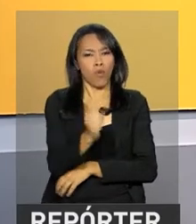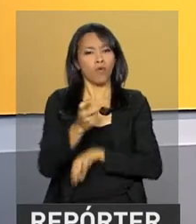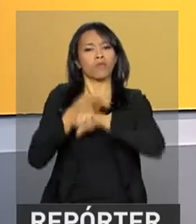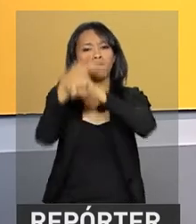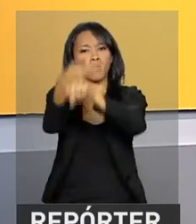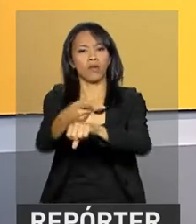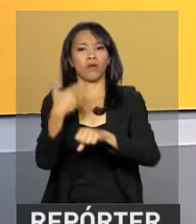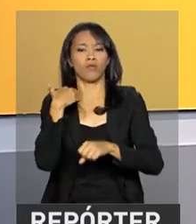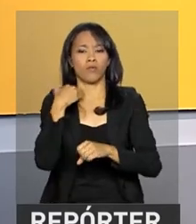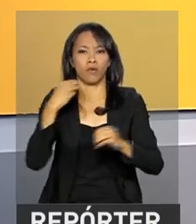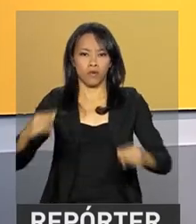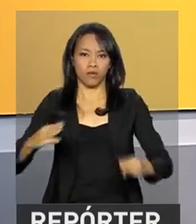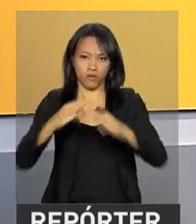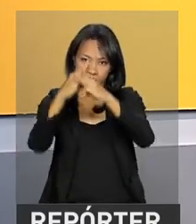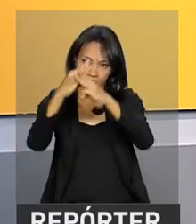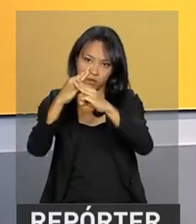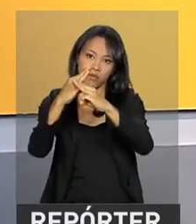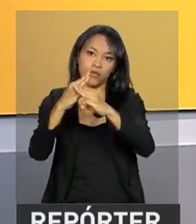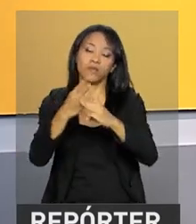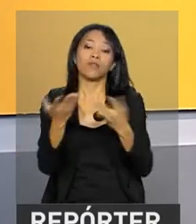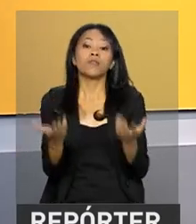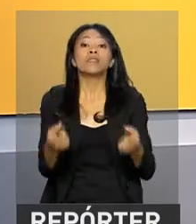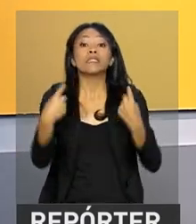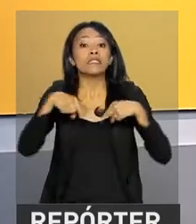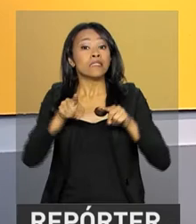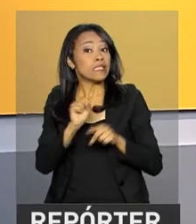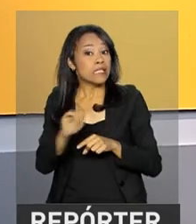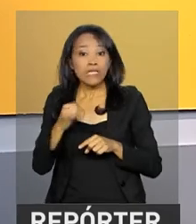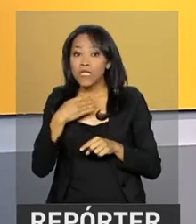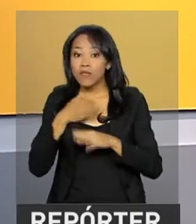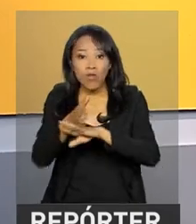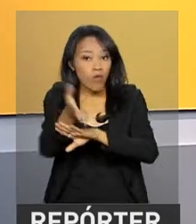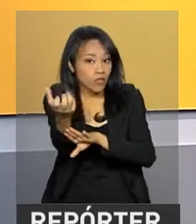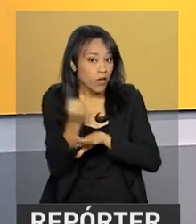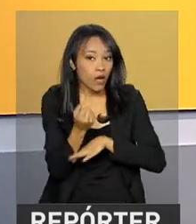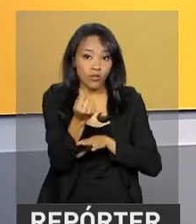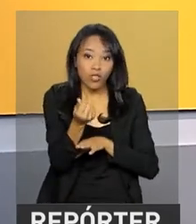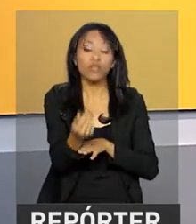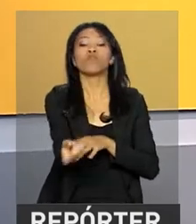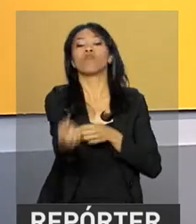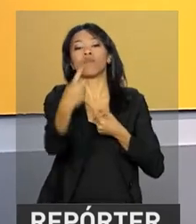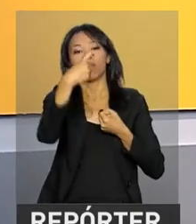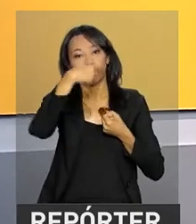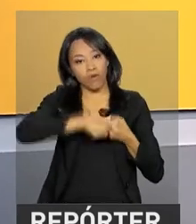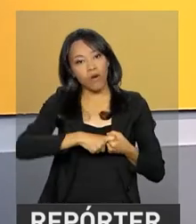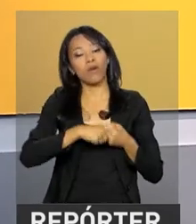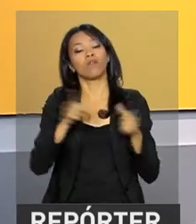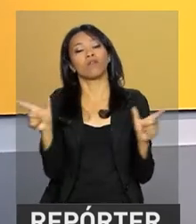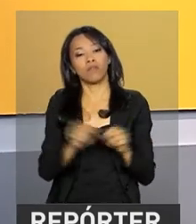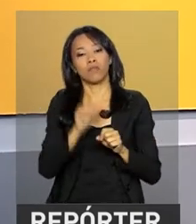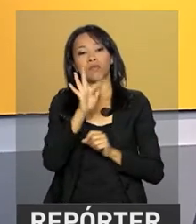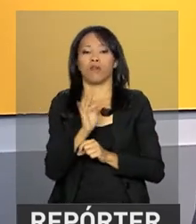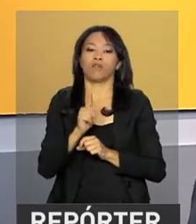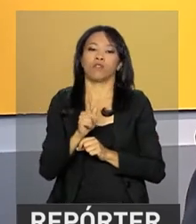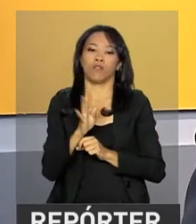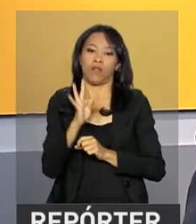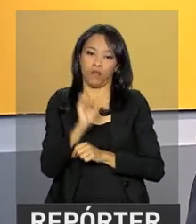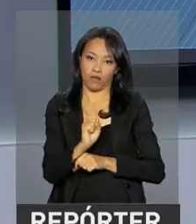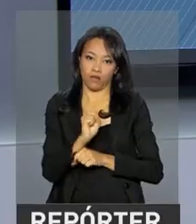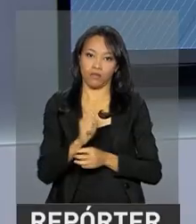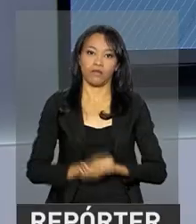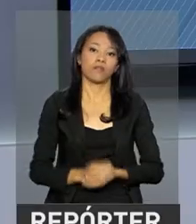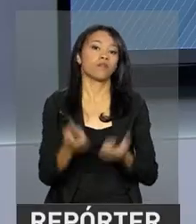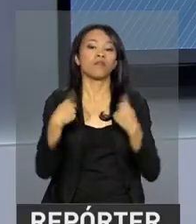agências da Caixa Econômica Federal. Se não fizer o saque, o dinheiro retorna para as contas do FGTS.